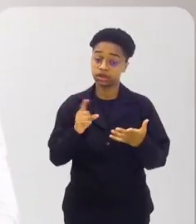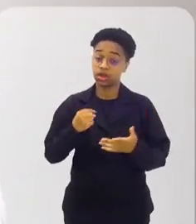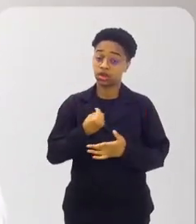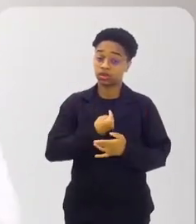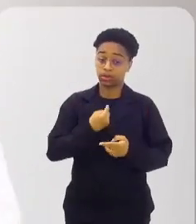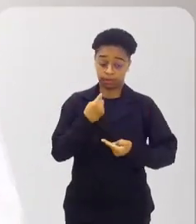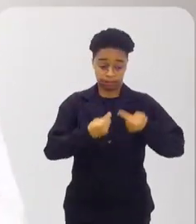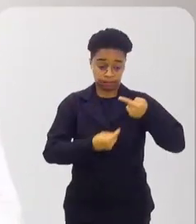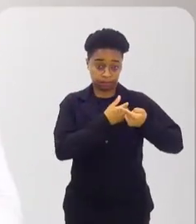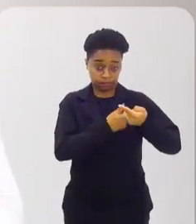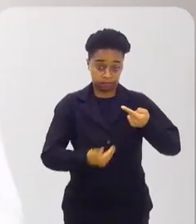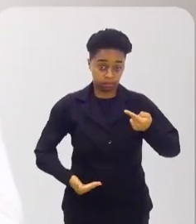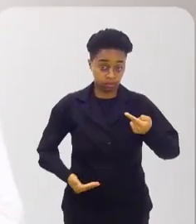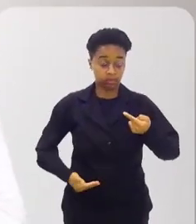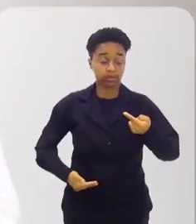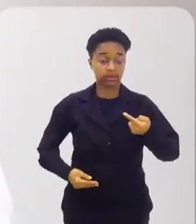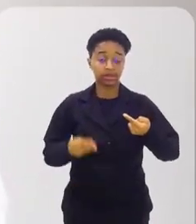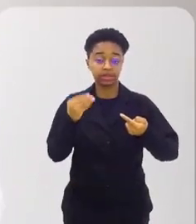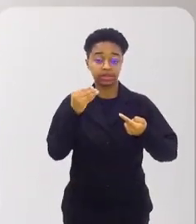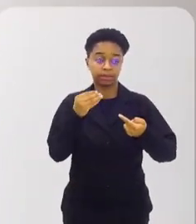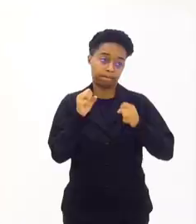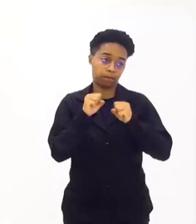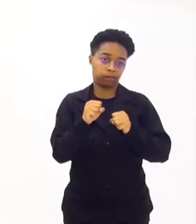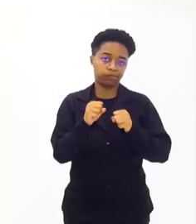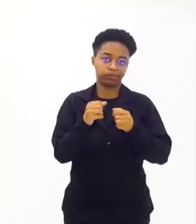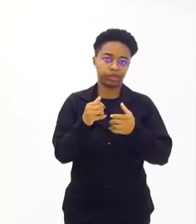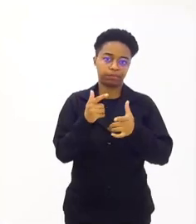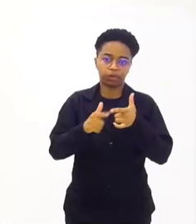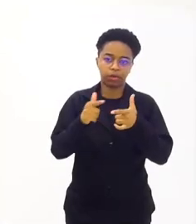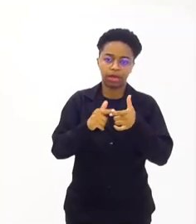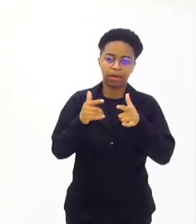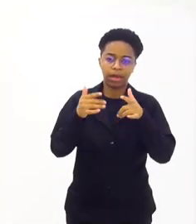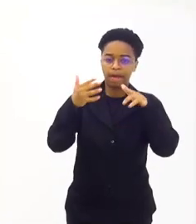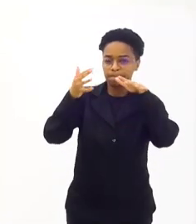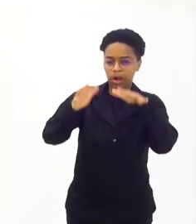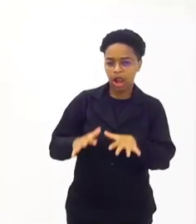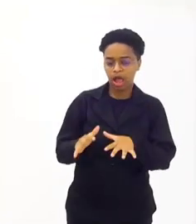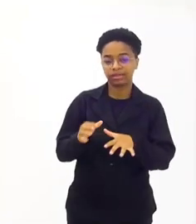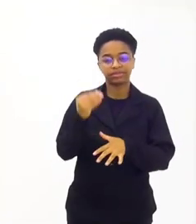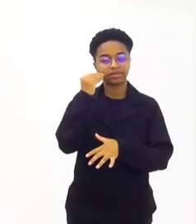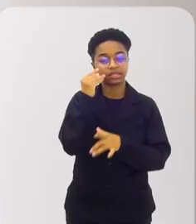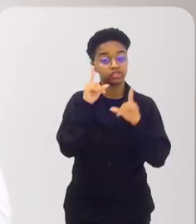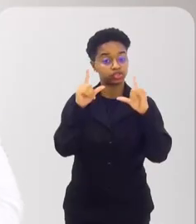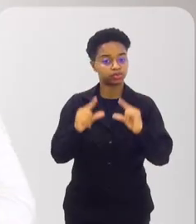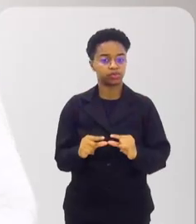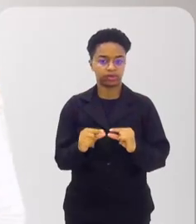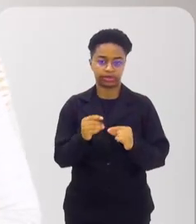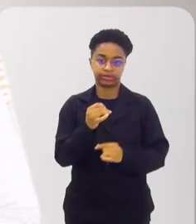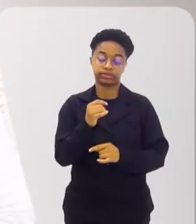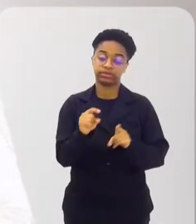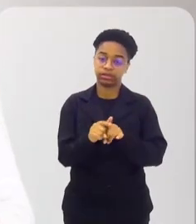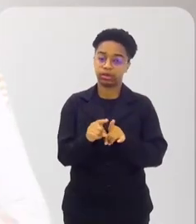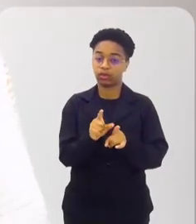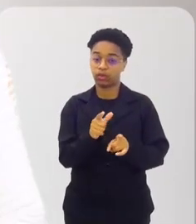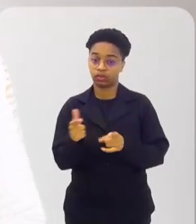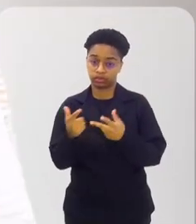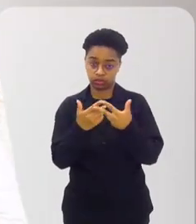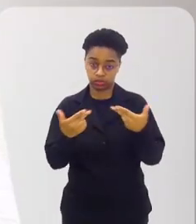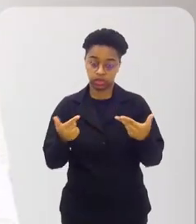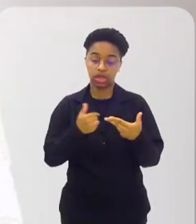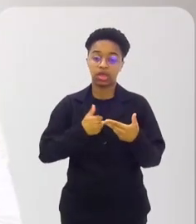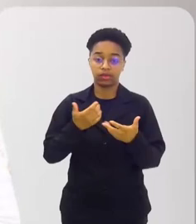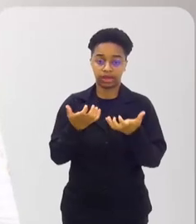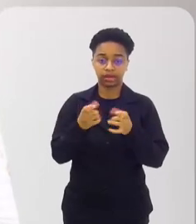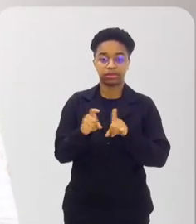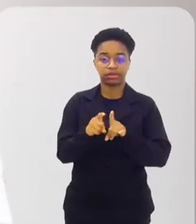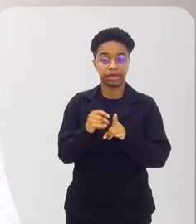faz para que algumas tragédias que podem ser ambientais sejam minimizadas. E uma outra coisa,